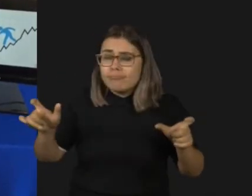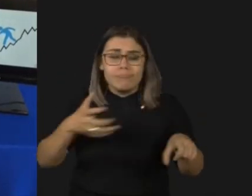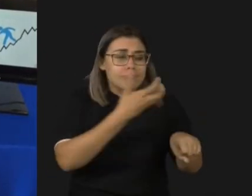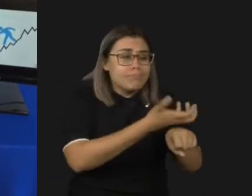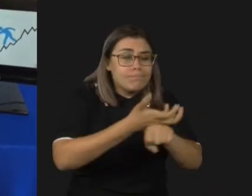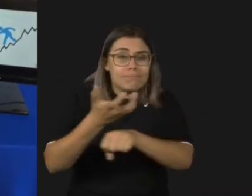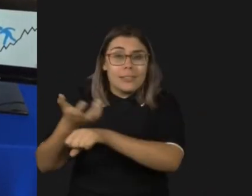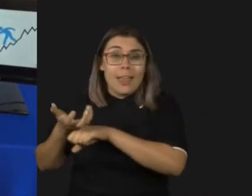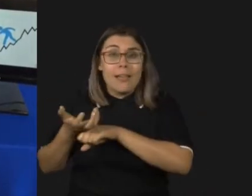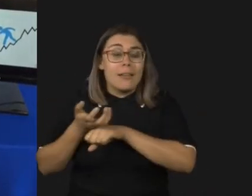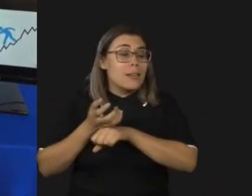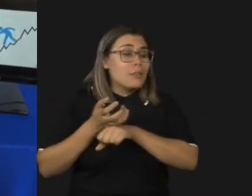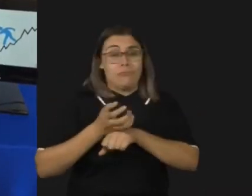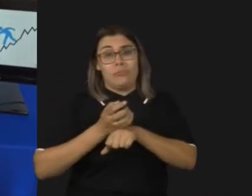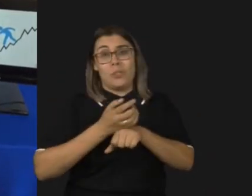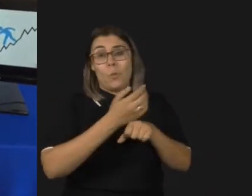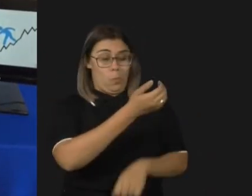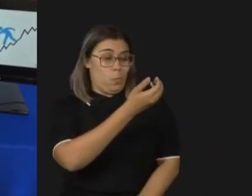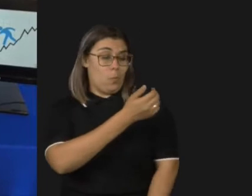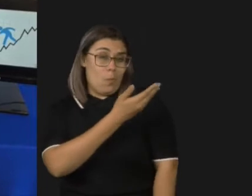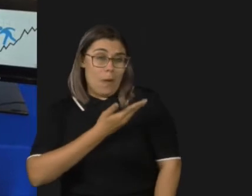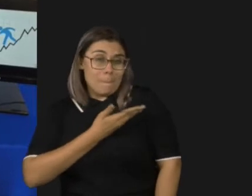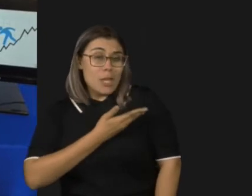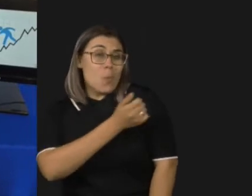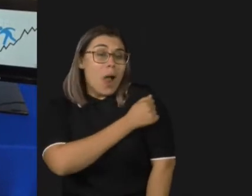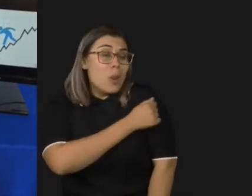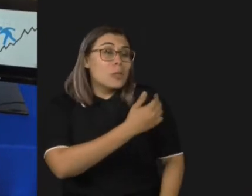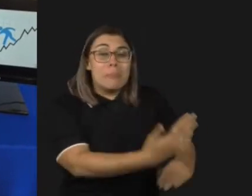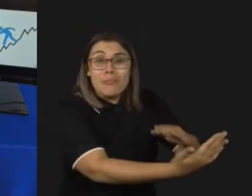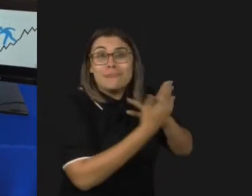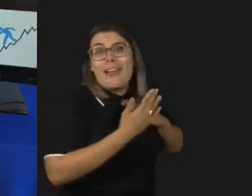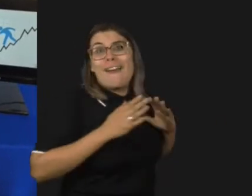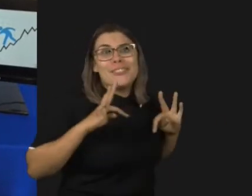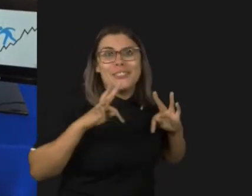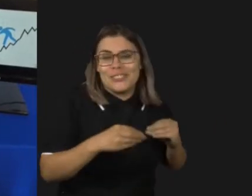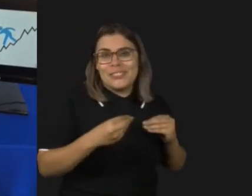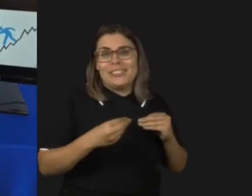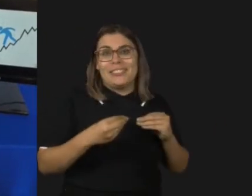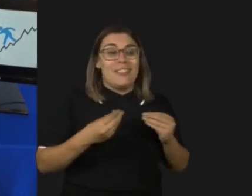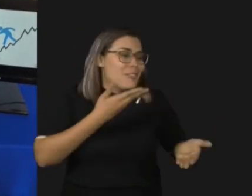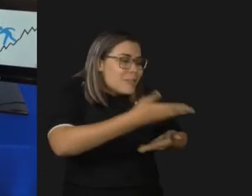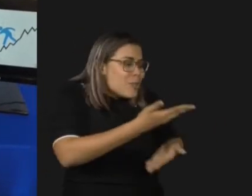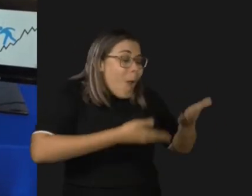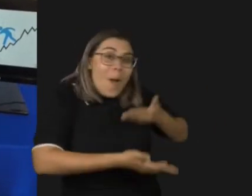deles e que eles refletissem será que o autismo é um problema ou eu faço do autismo um problema?